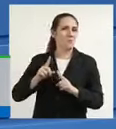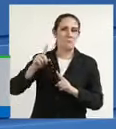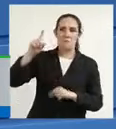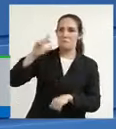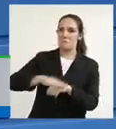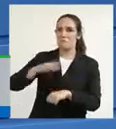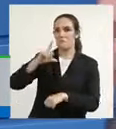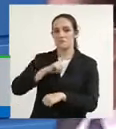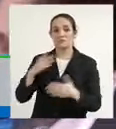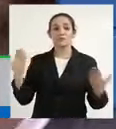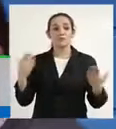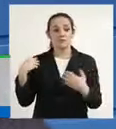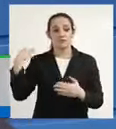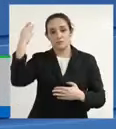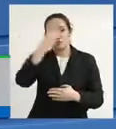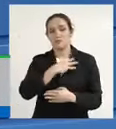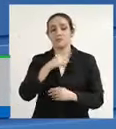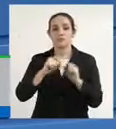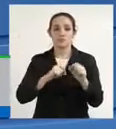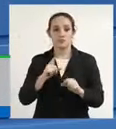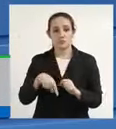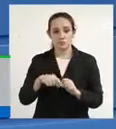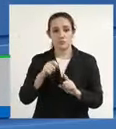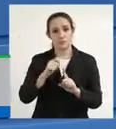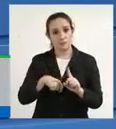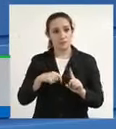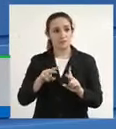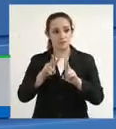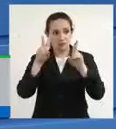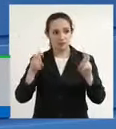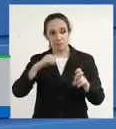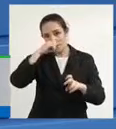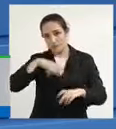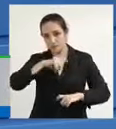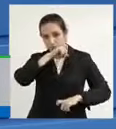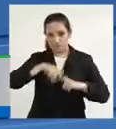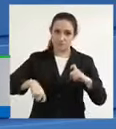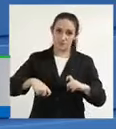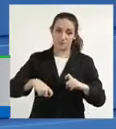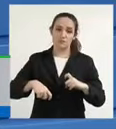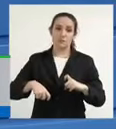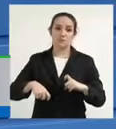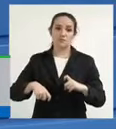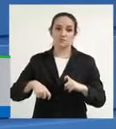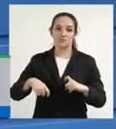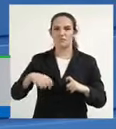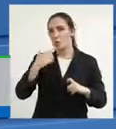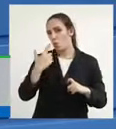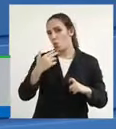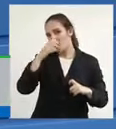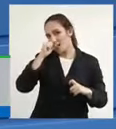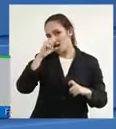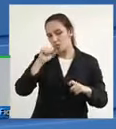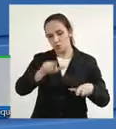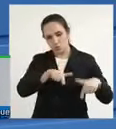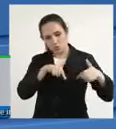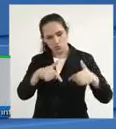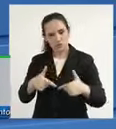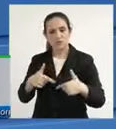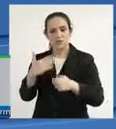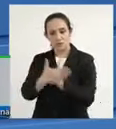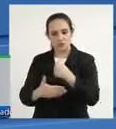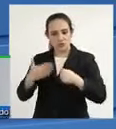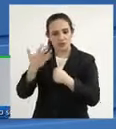nós estamos no mês de maio que é comemorado no Brasil inteiro chamado o Maio Laranja que simboliza a luta em